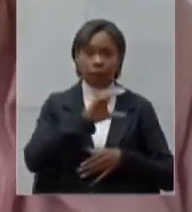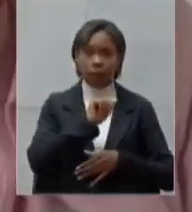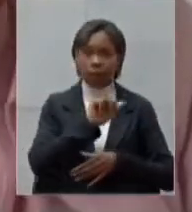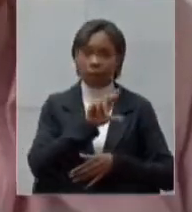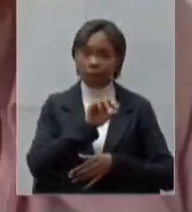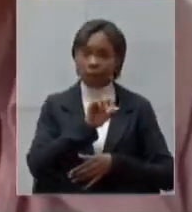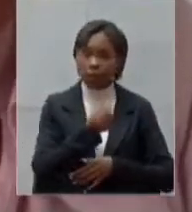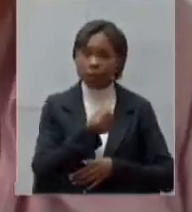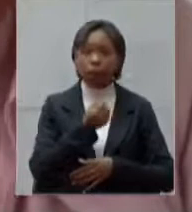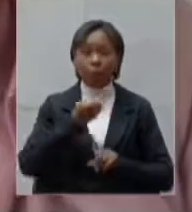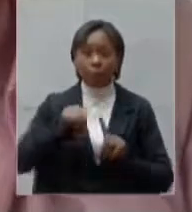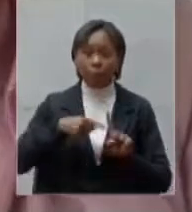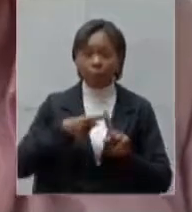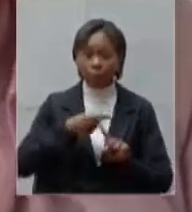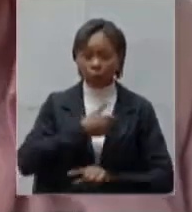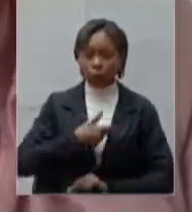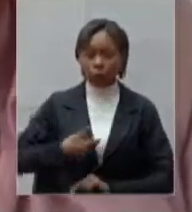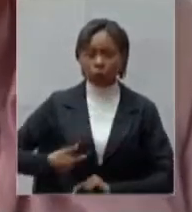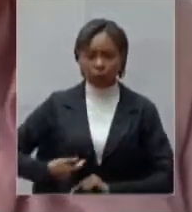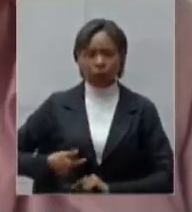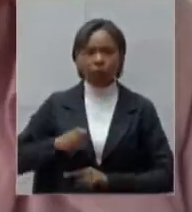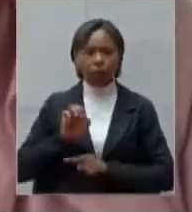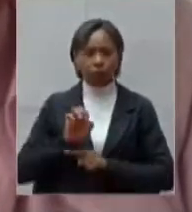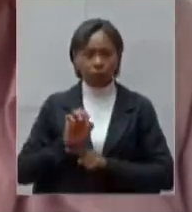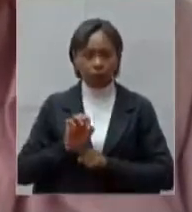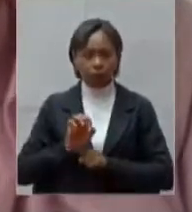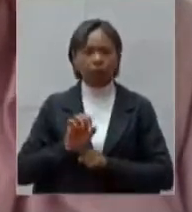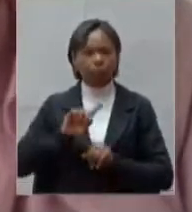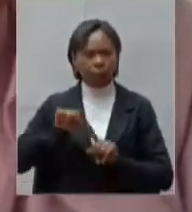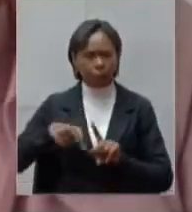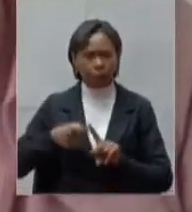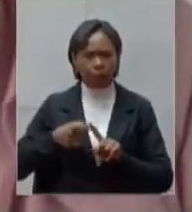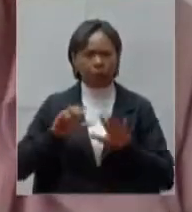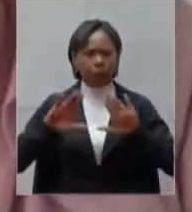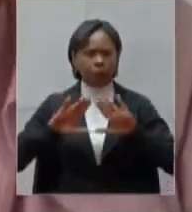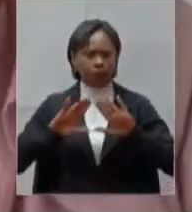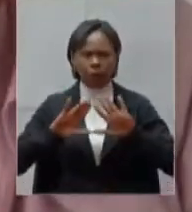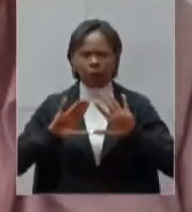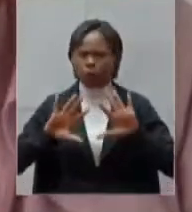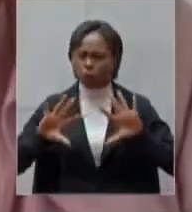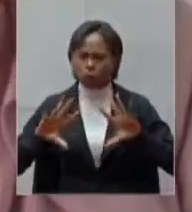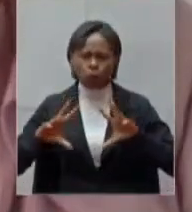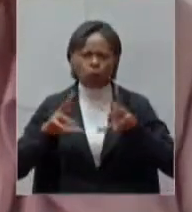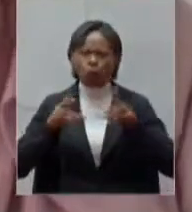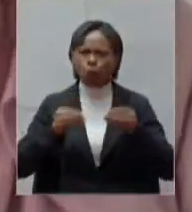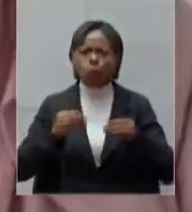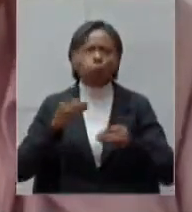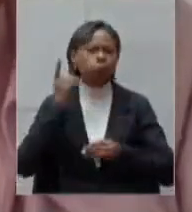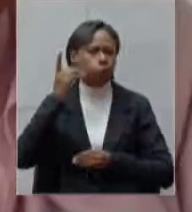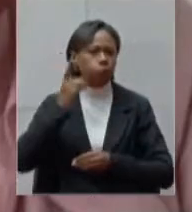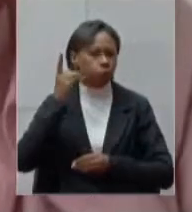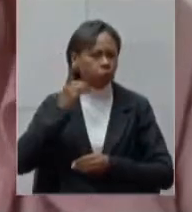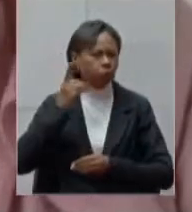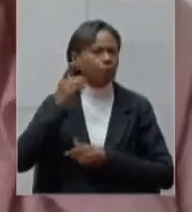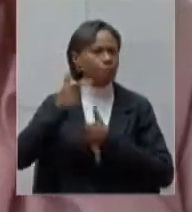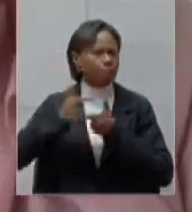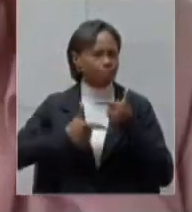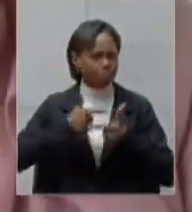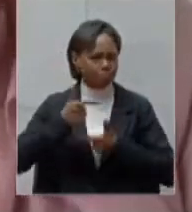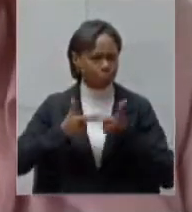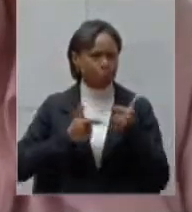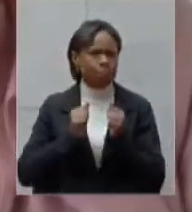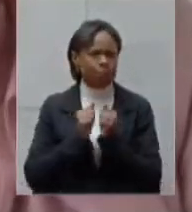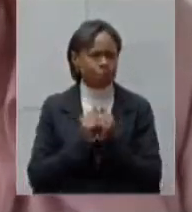e também a Assembleia Legislativa juntamente com todos os deputados envolvidos e